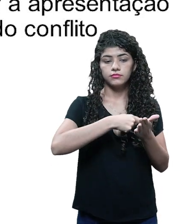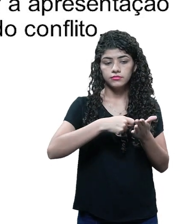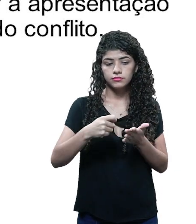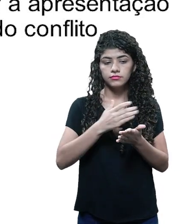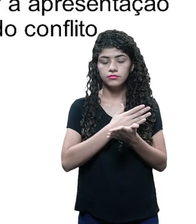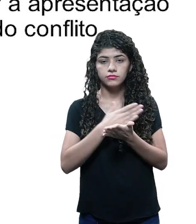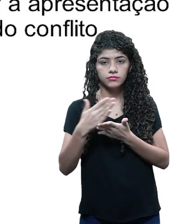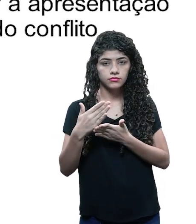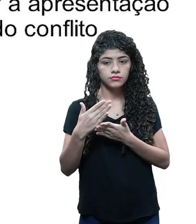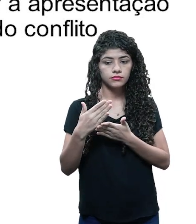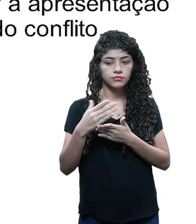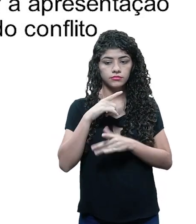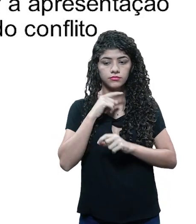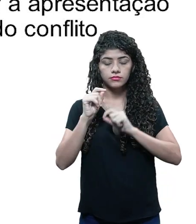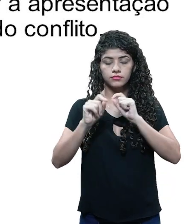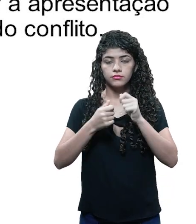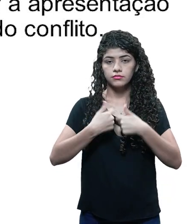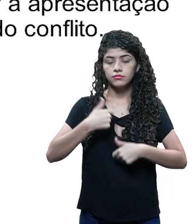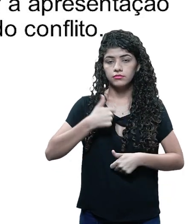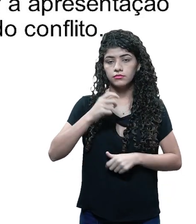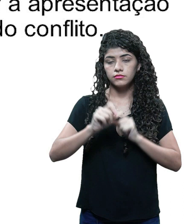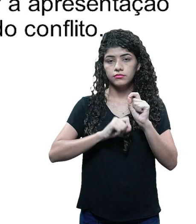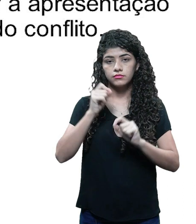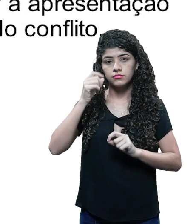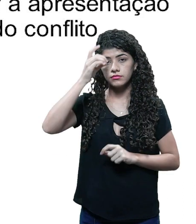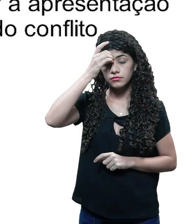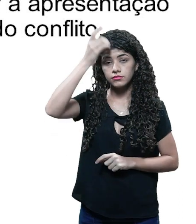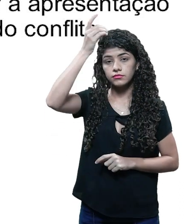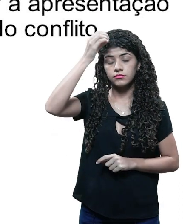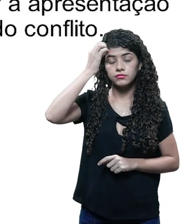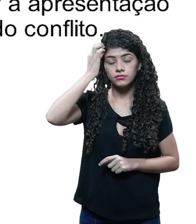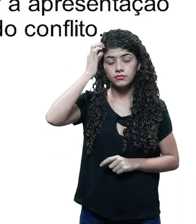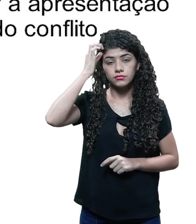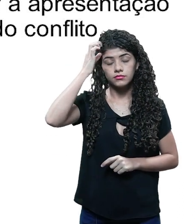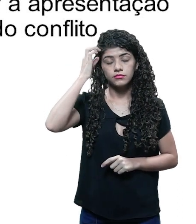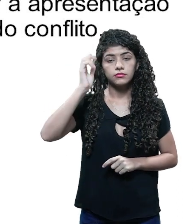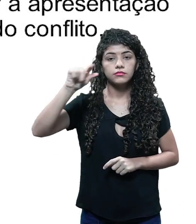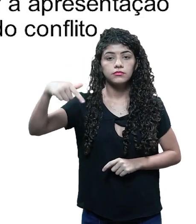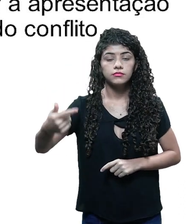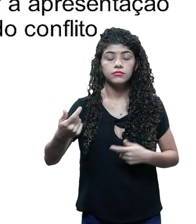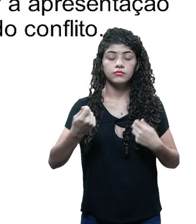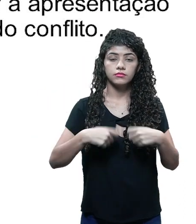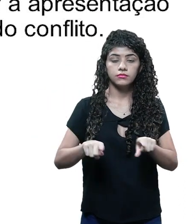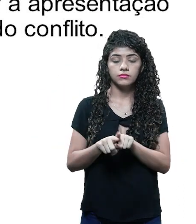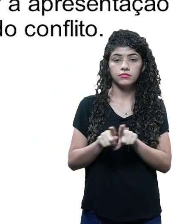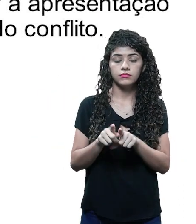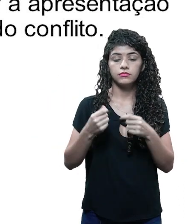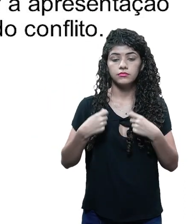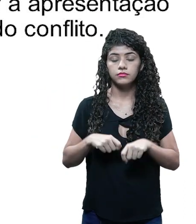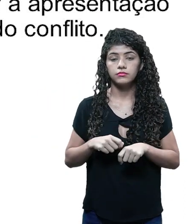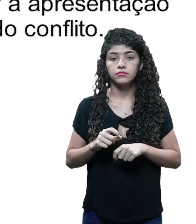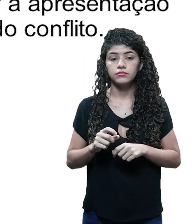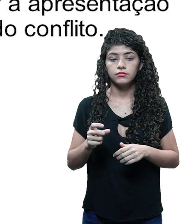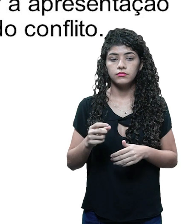a escrever o roteiro, você precisa ter, primeiro, então, a ideia, certo? Que é óbvio, e depois você precisa ter